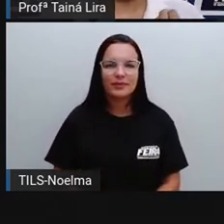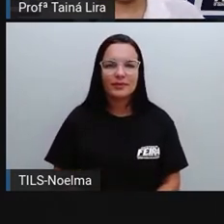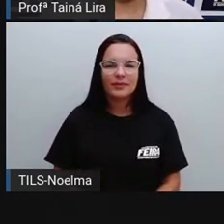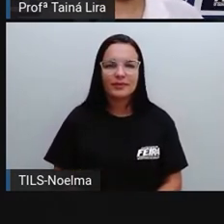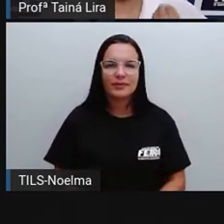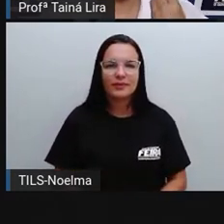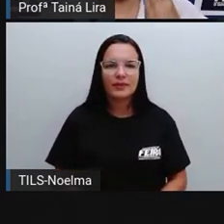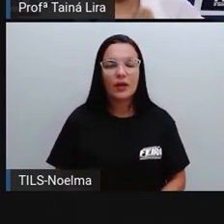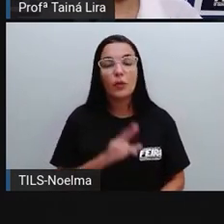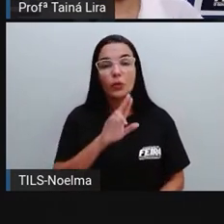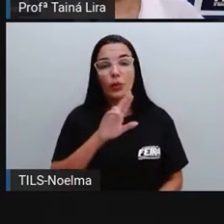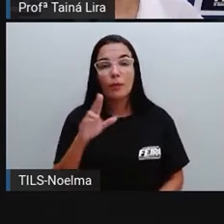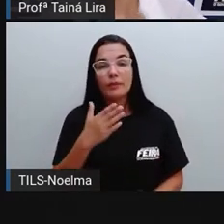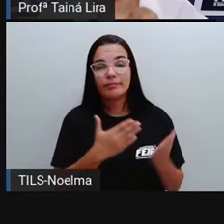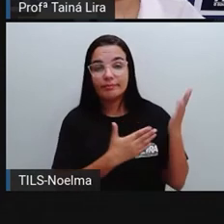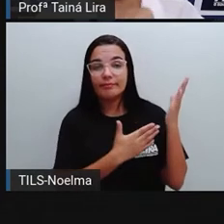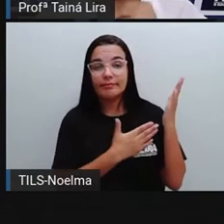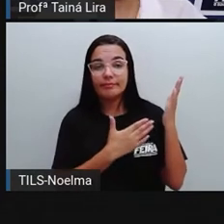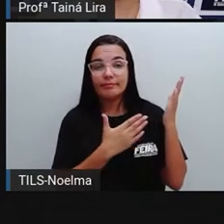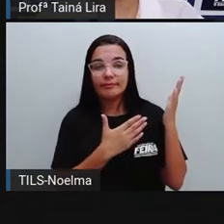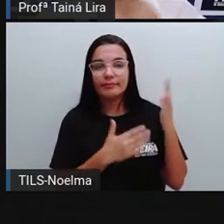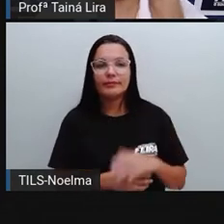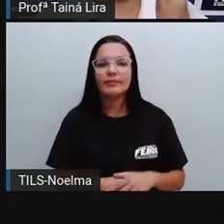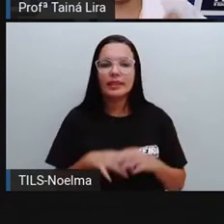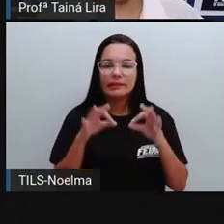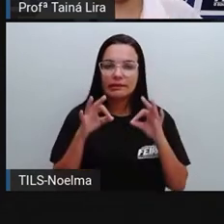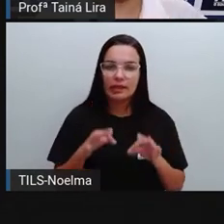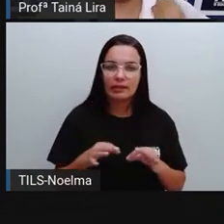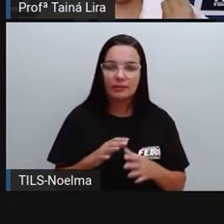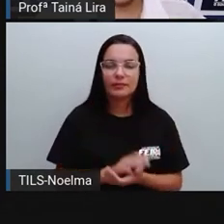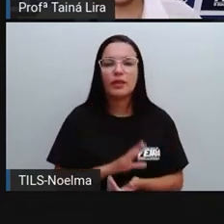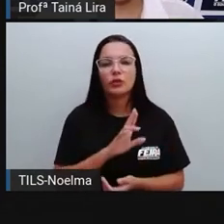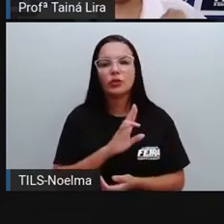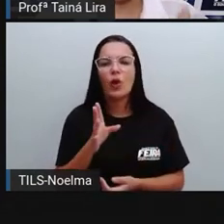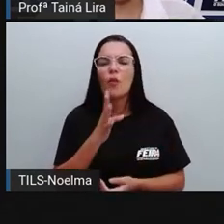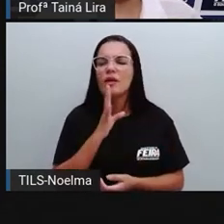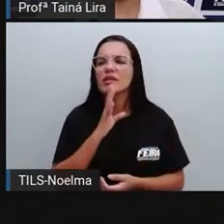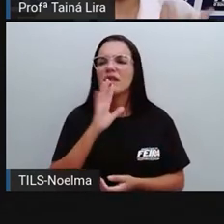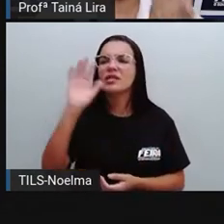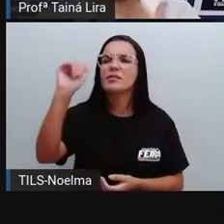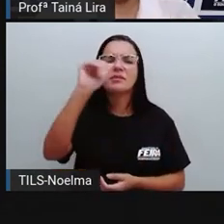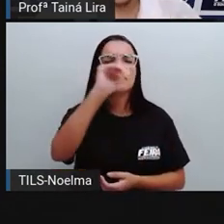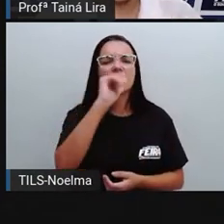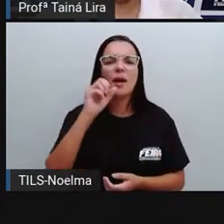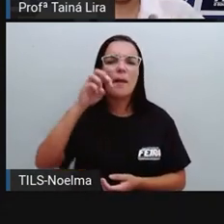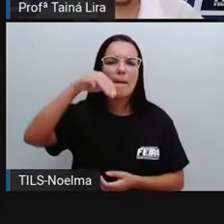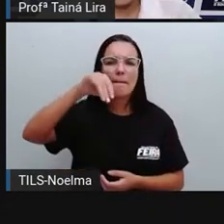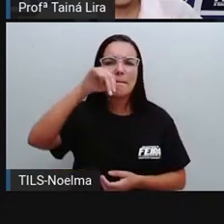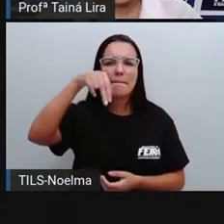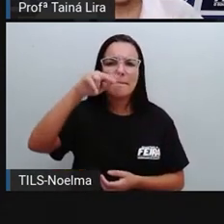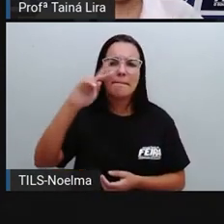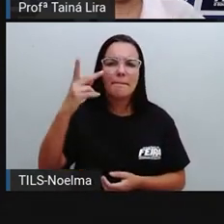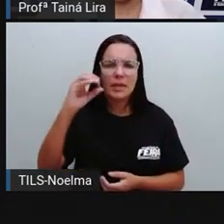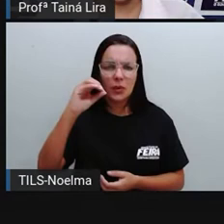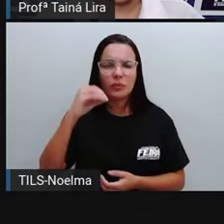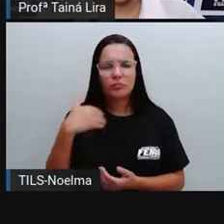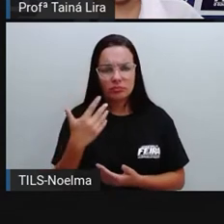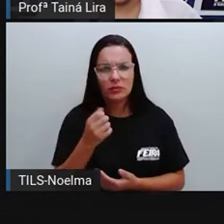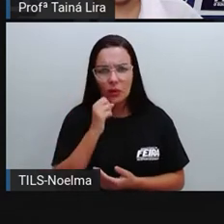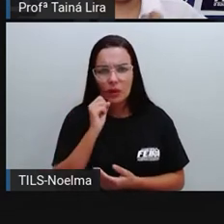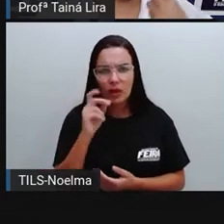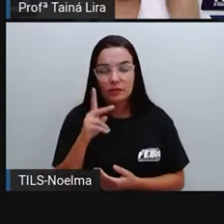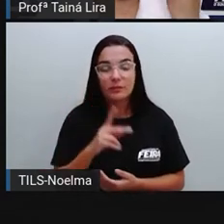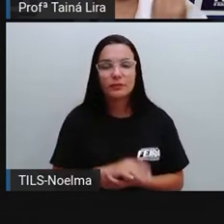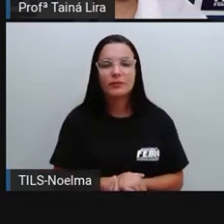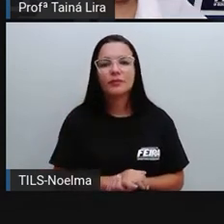Emerson Minho, o nome dele, ó, Emerson Costa dos Santos, mas ele é conhecido, é chamado de Emerson Minho, tá bom? Então, aqui em cima